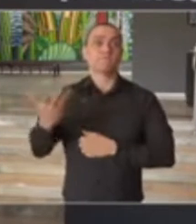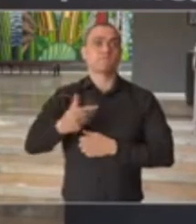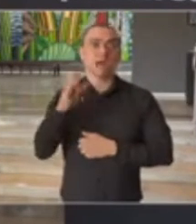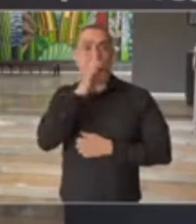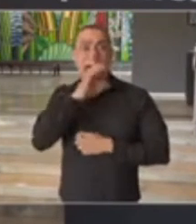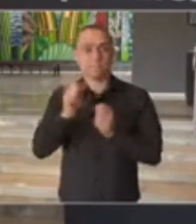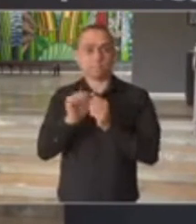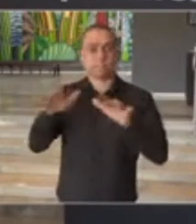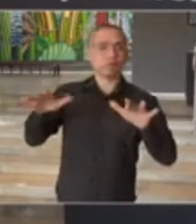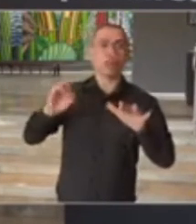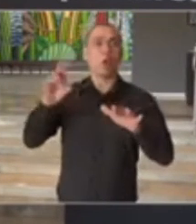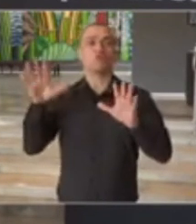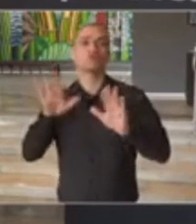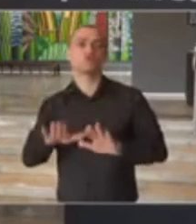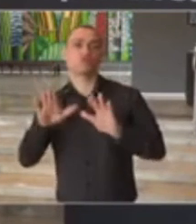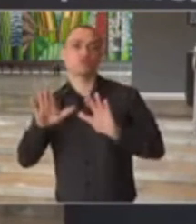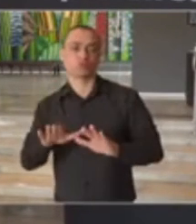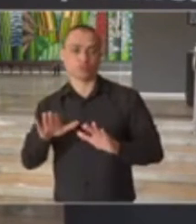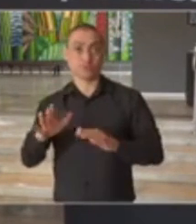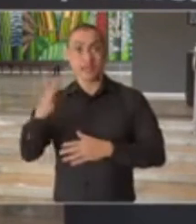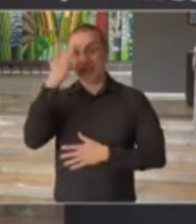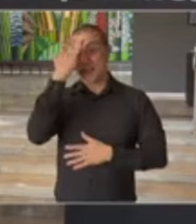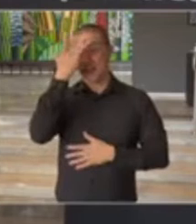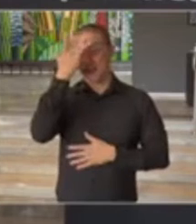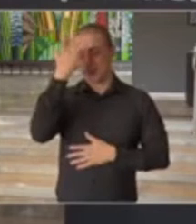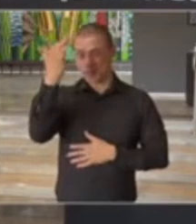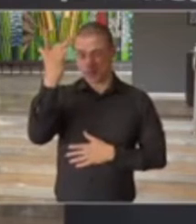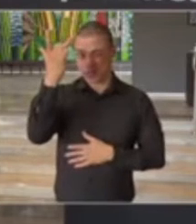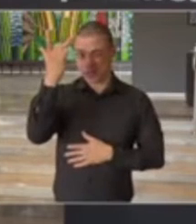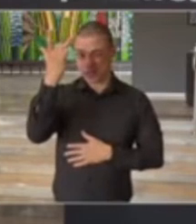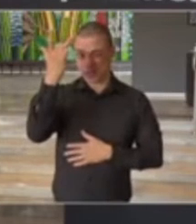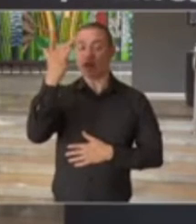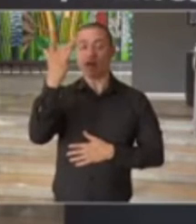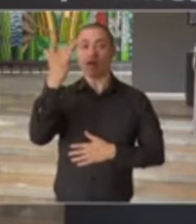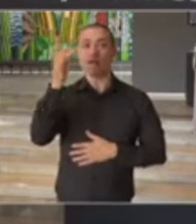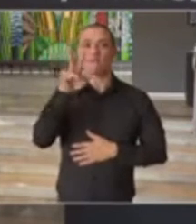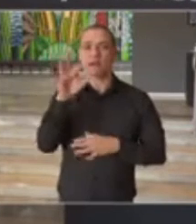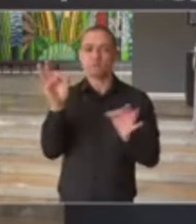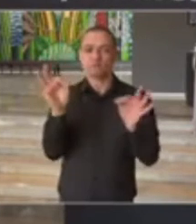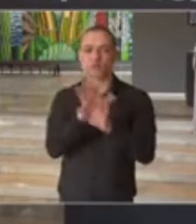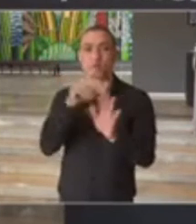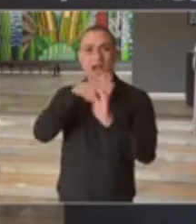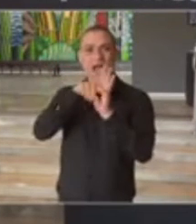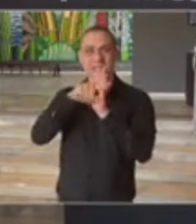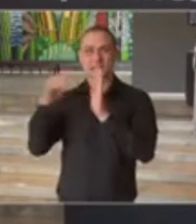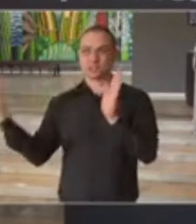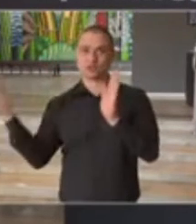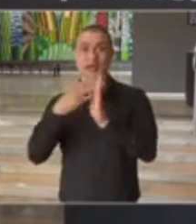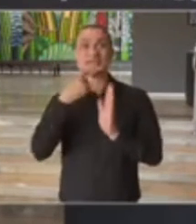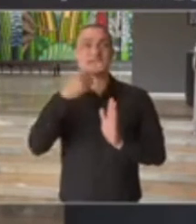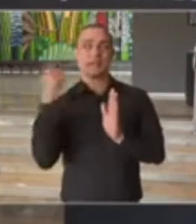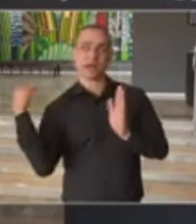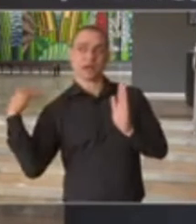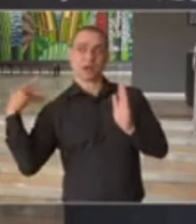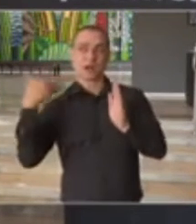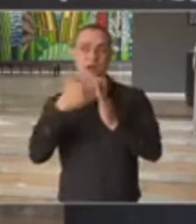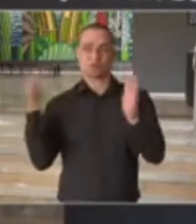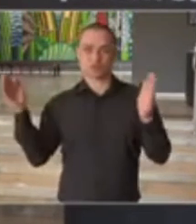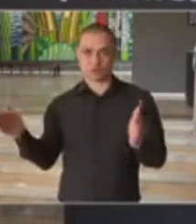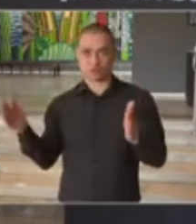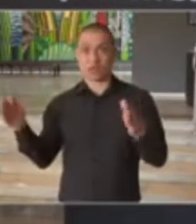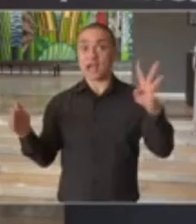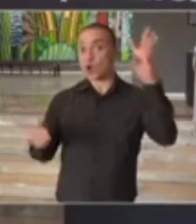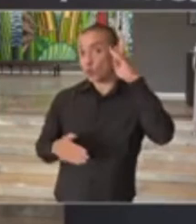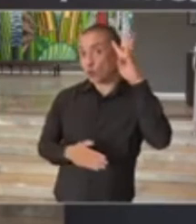crescimento da curva. Amanhã, nós vamos finalizar a análise dessa última semana, e na quarta